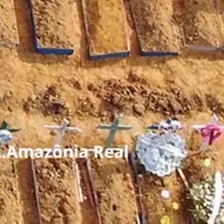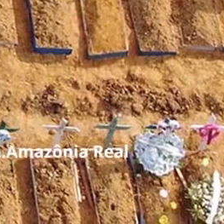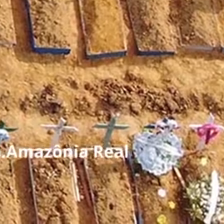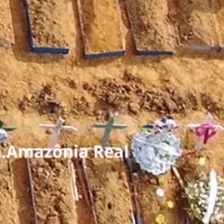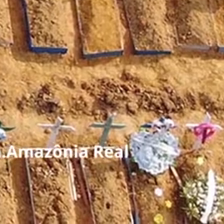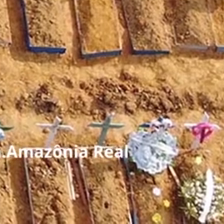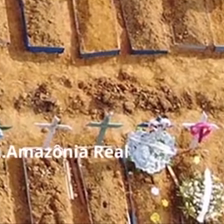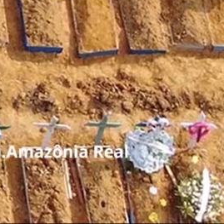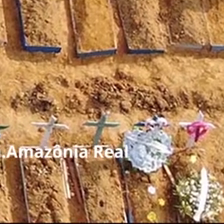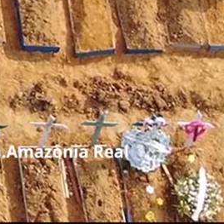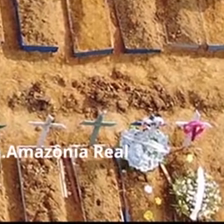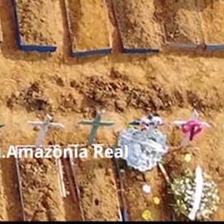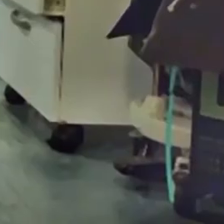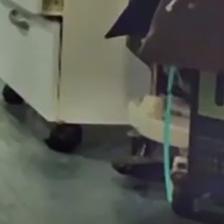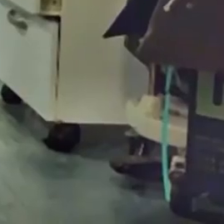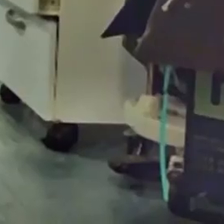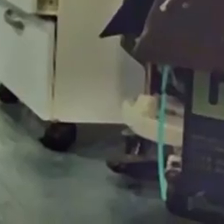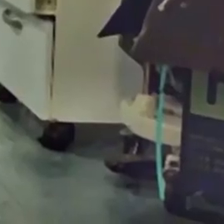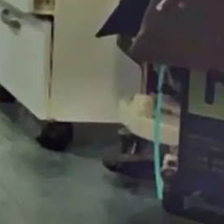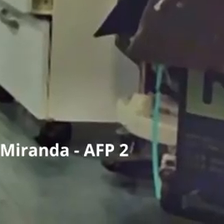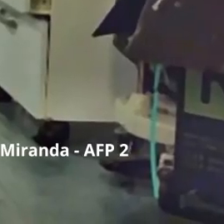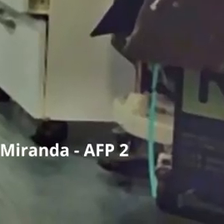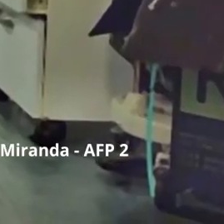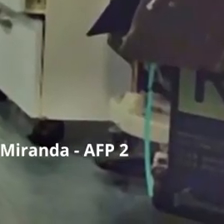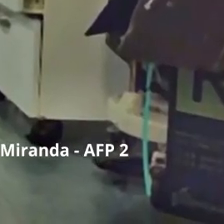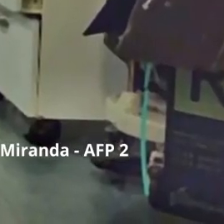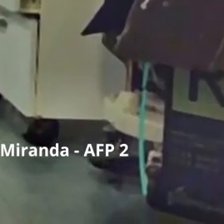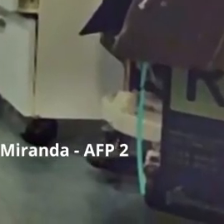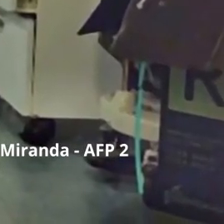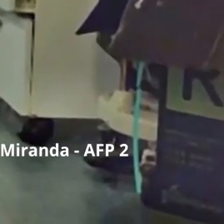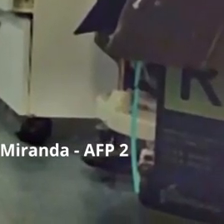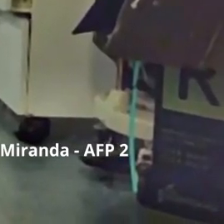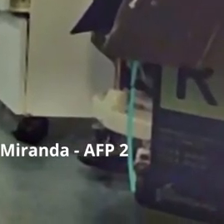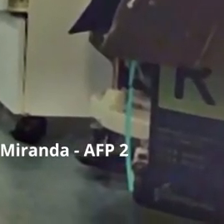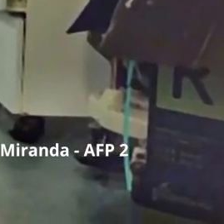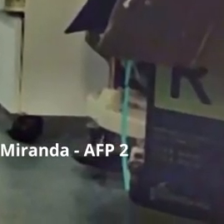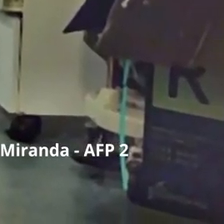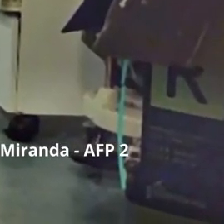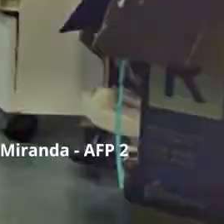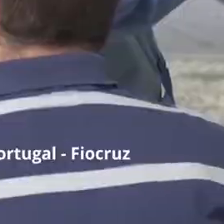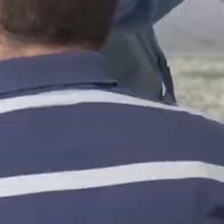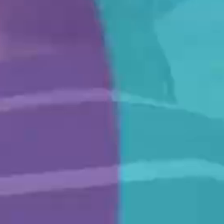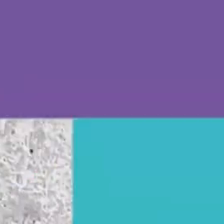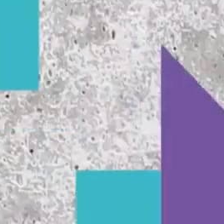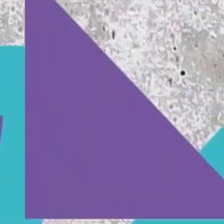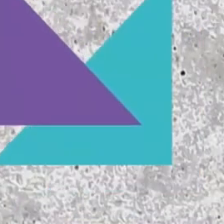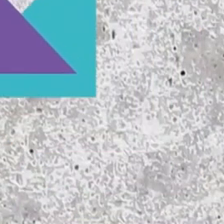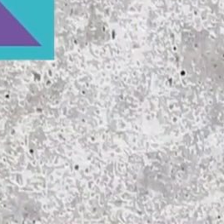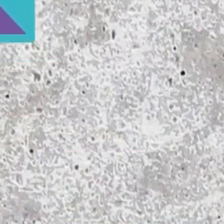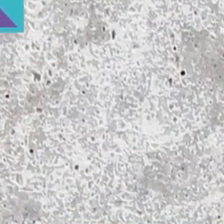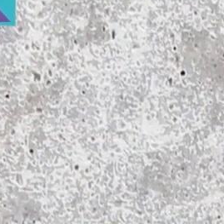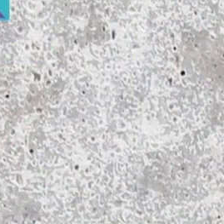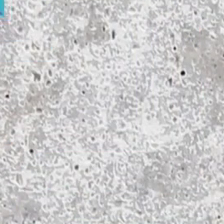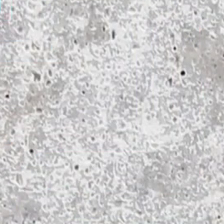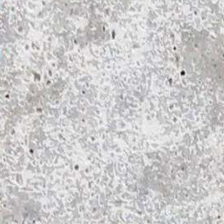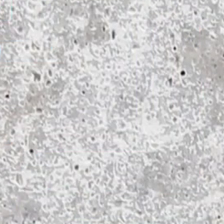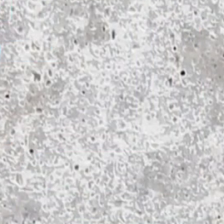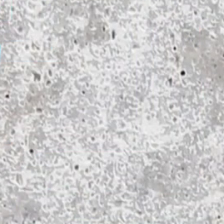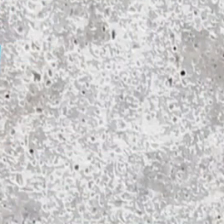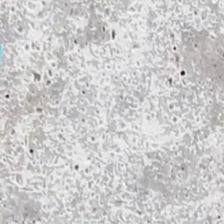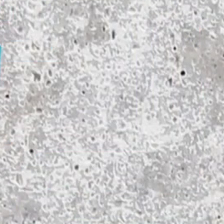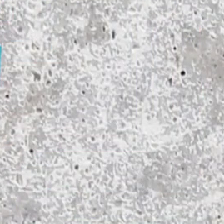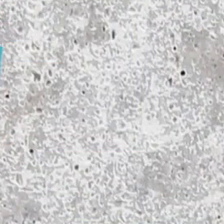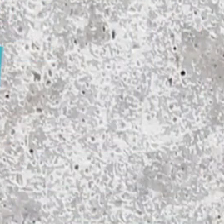econômica de enormes proporções, o mundo se torna mais confuso e conflituoso. Por isso, Saber